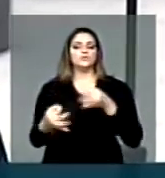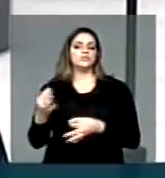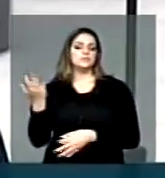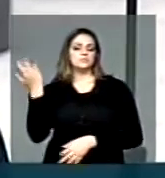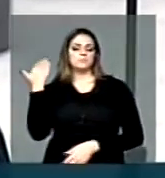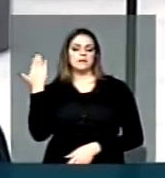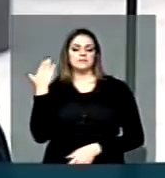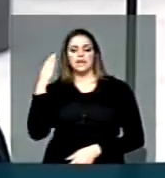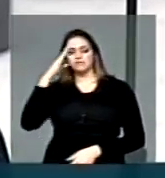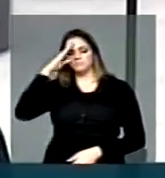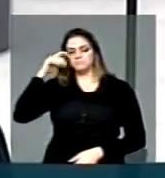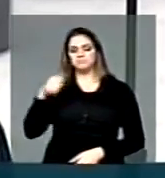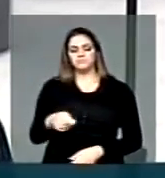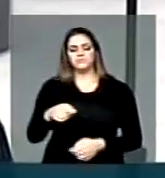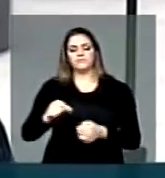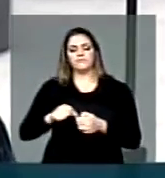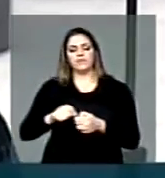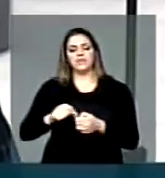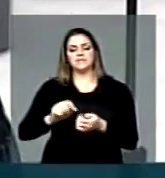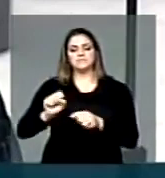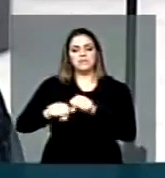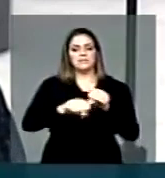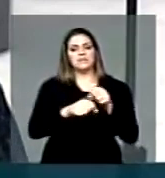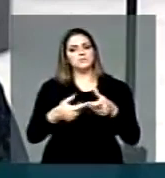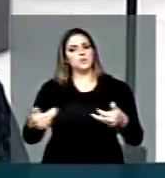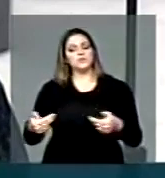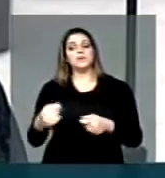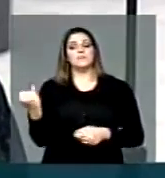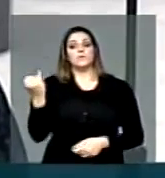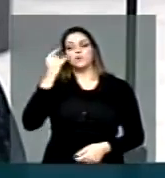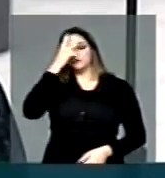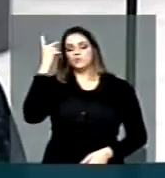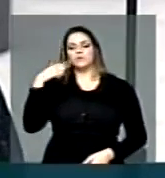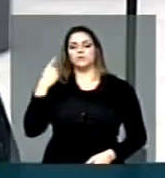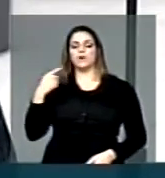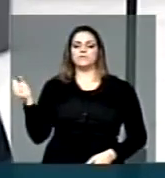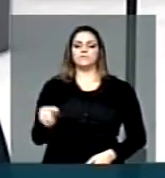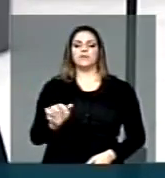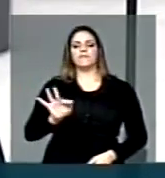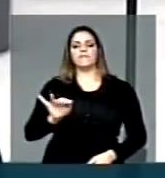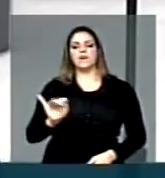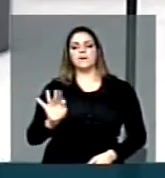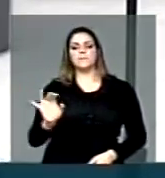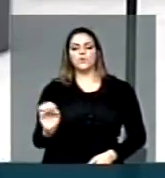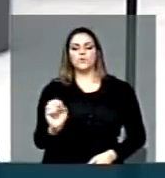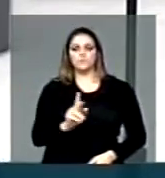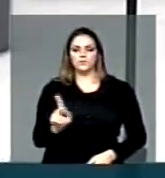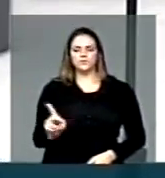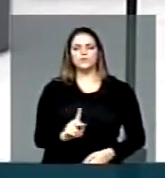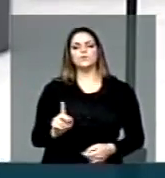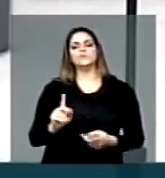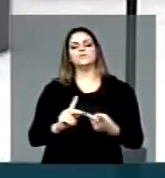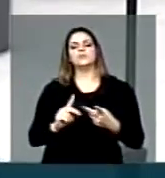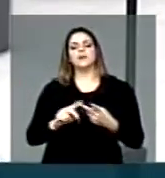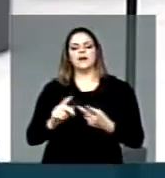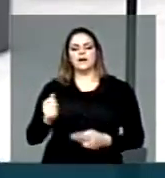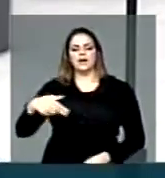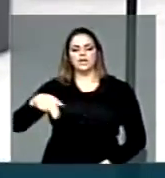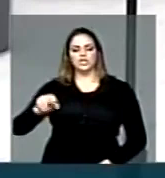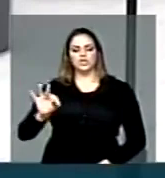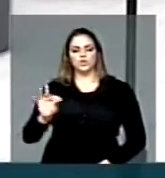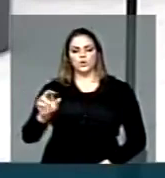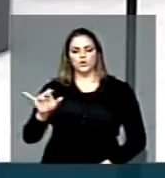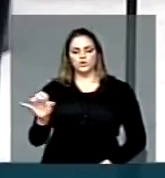Vai contar com a participação de importantes juristas, como o professor Fábio Comparato, o professor Antônio Carlos